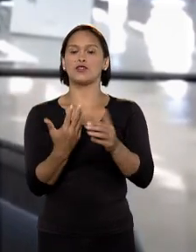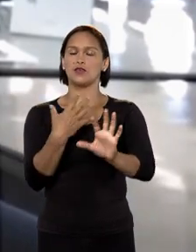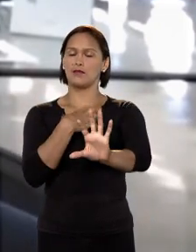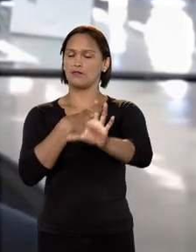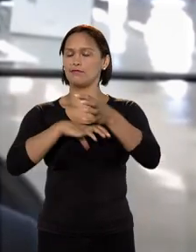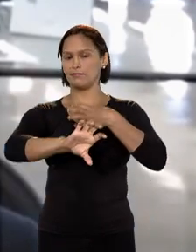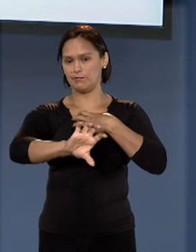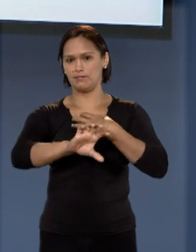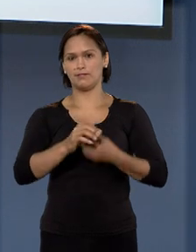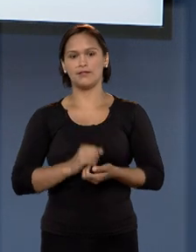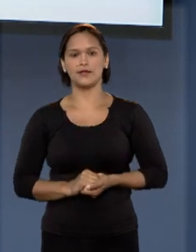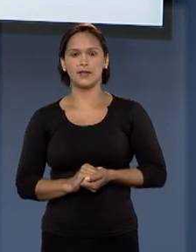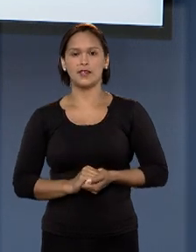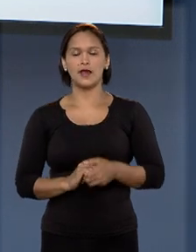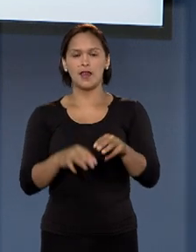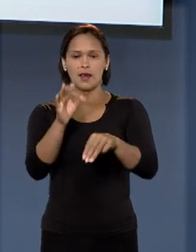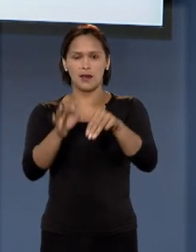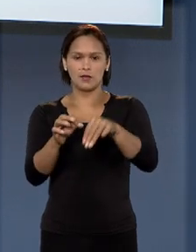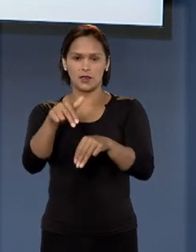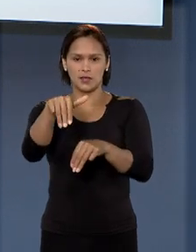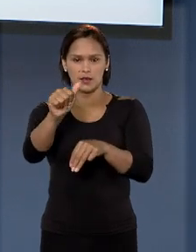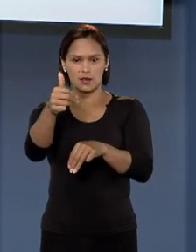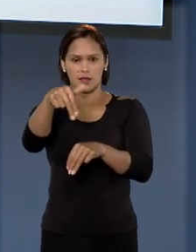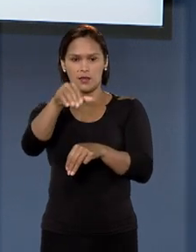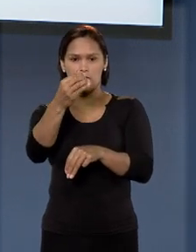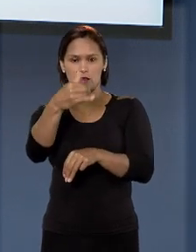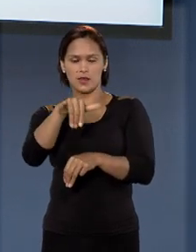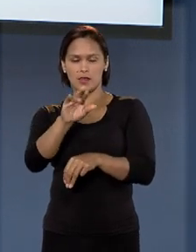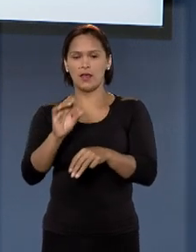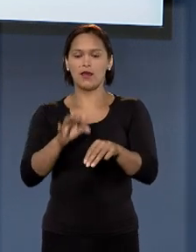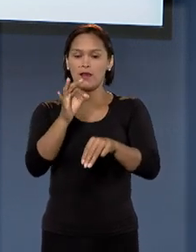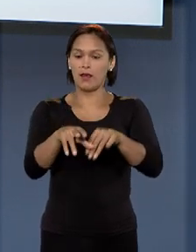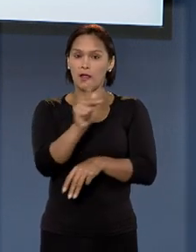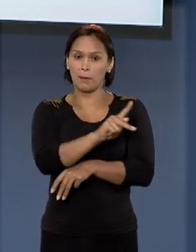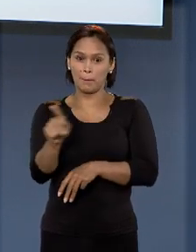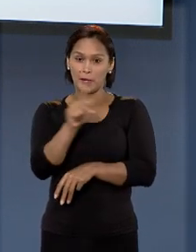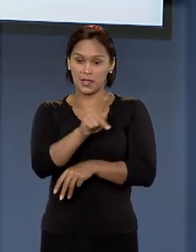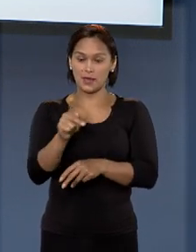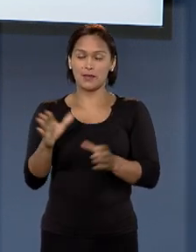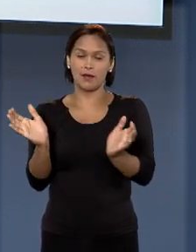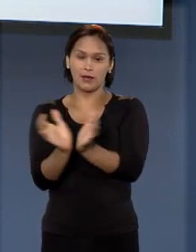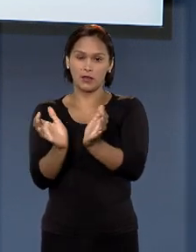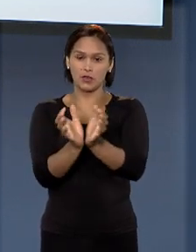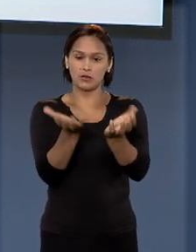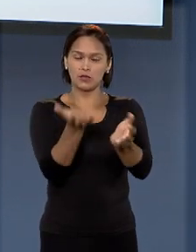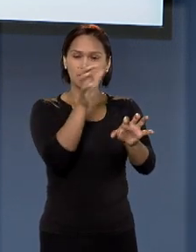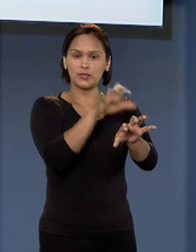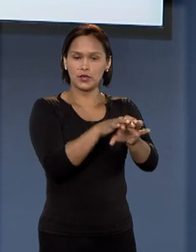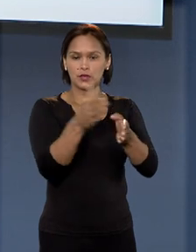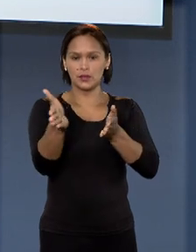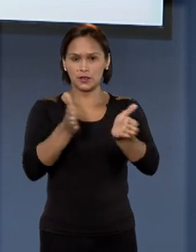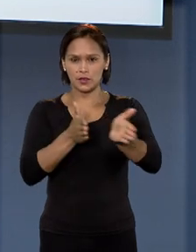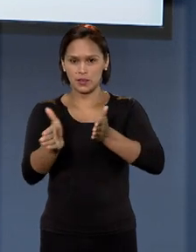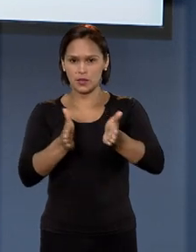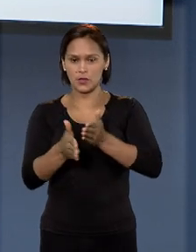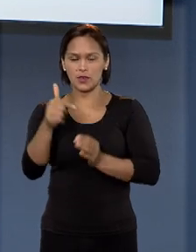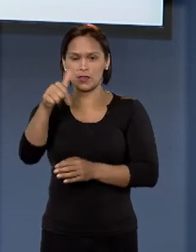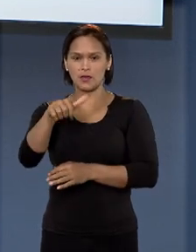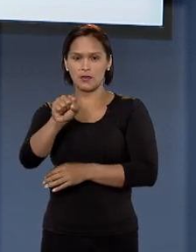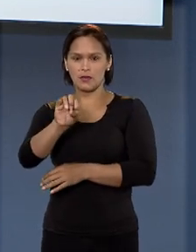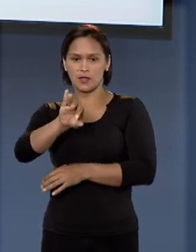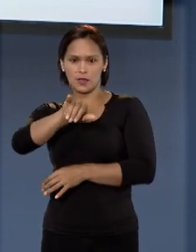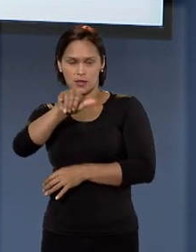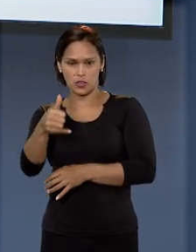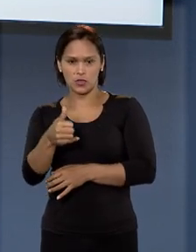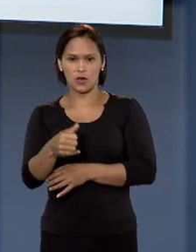solidariedade. A ministra Nancy Andrigui, que é presidente da Comissão Multidisciplinar de Acessibilidade e Inclusão do